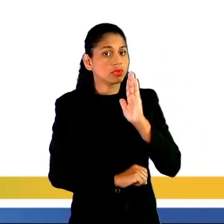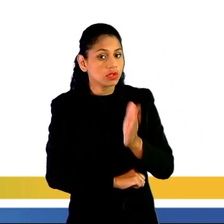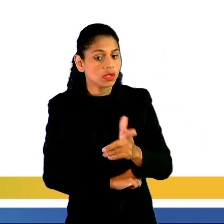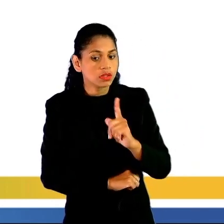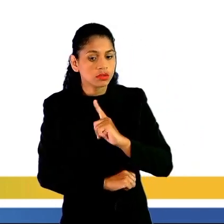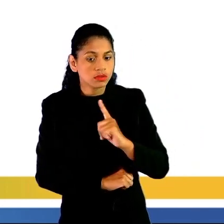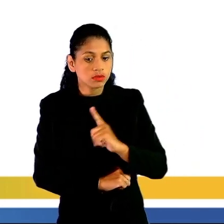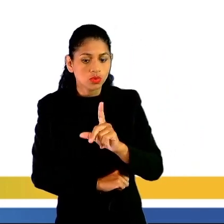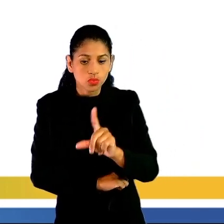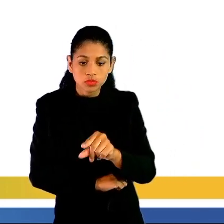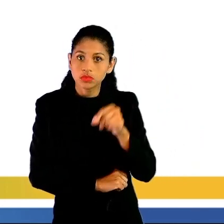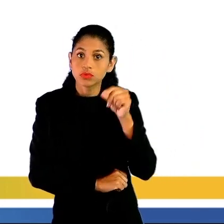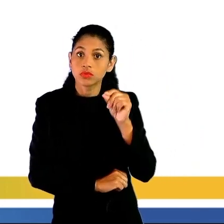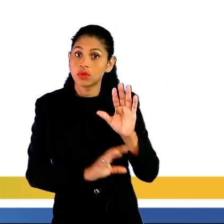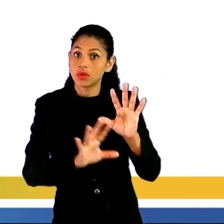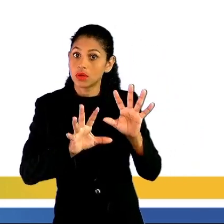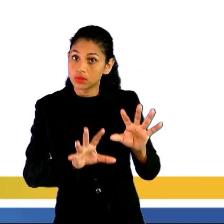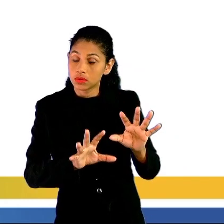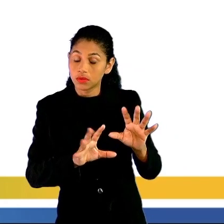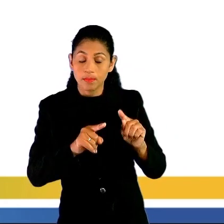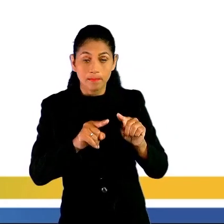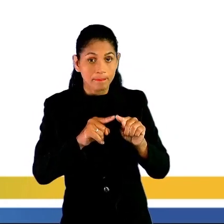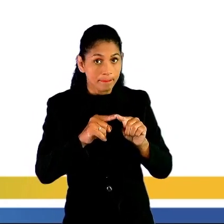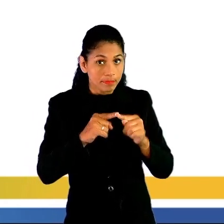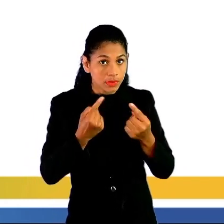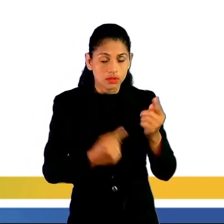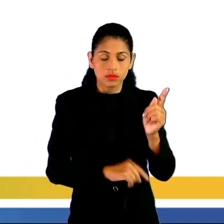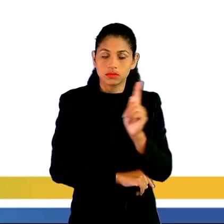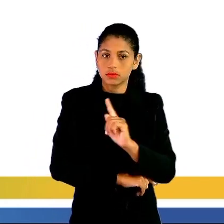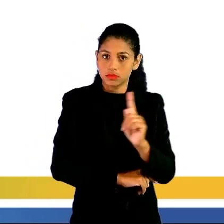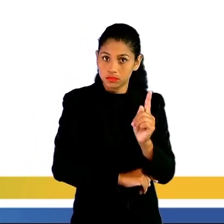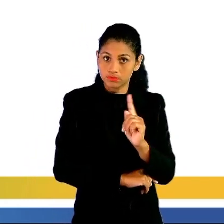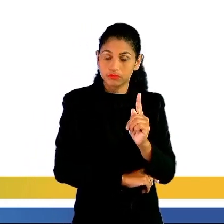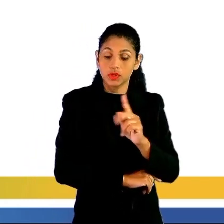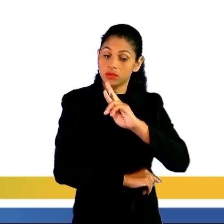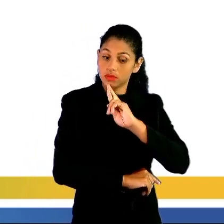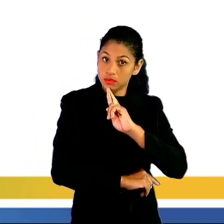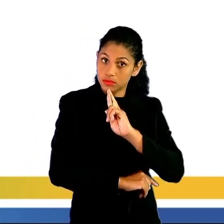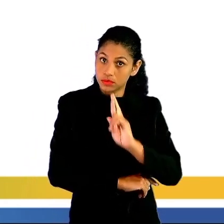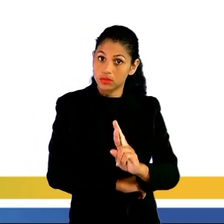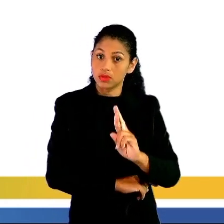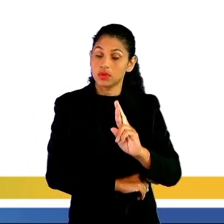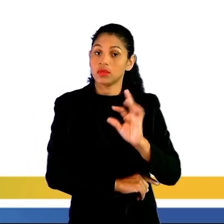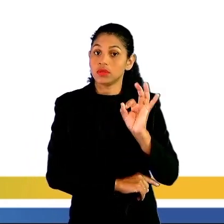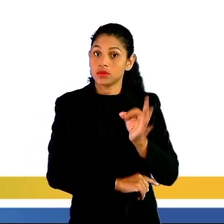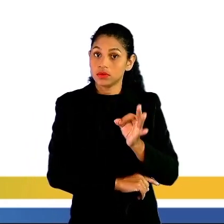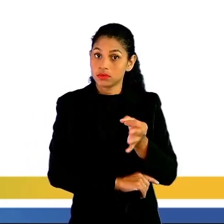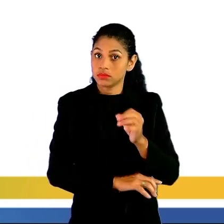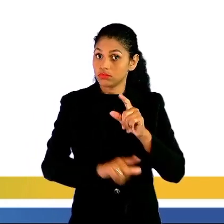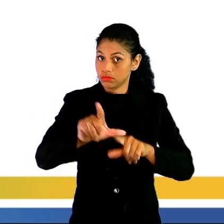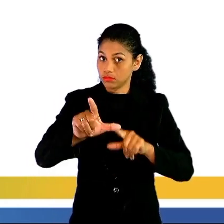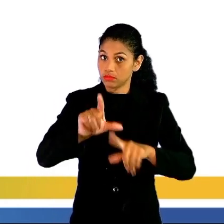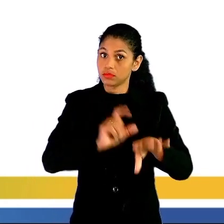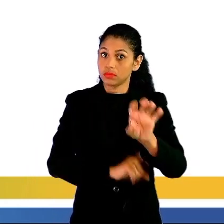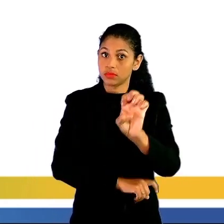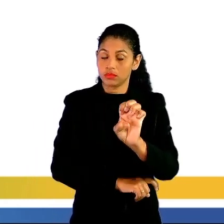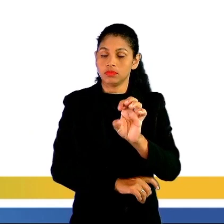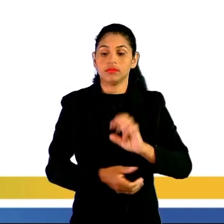estar entre 1 e 9. Ok? Então, a alternativa correta é a letra E. Vamos para a próxima questão.